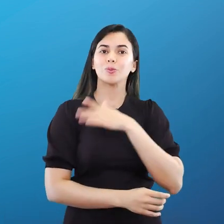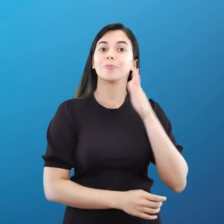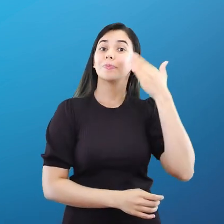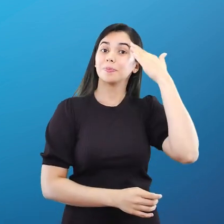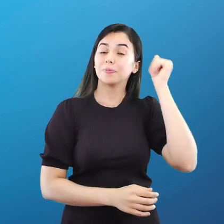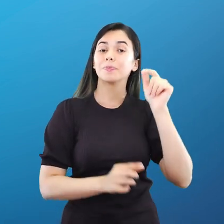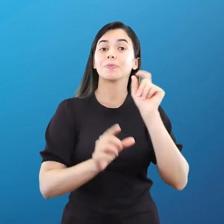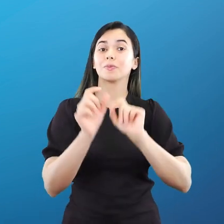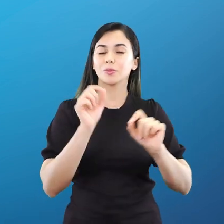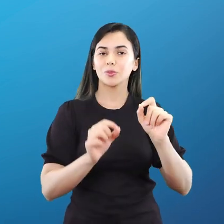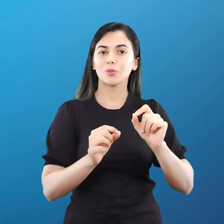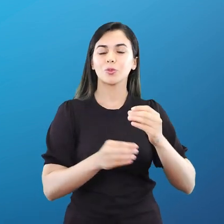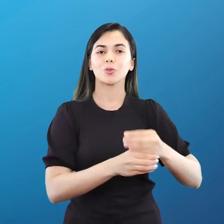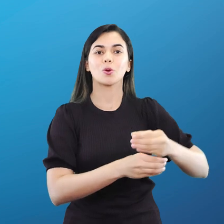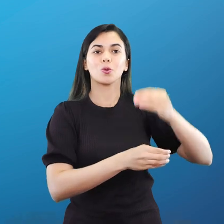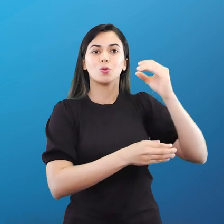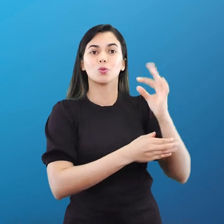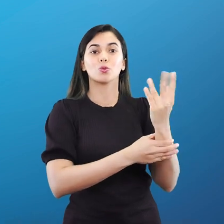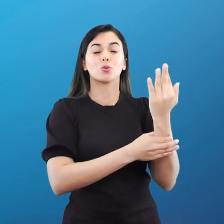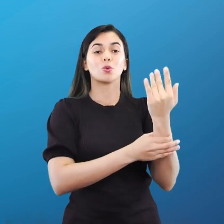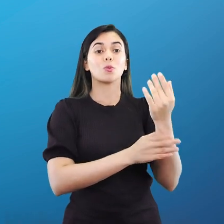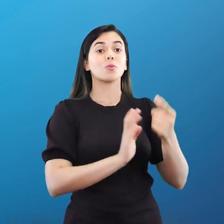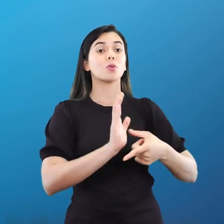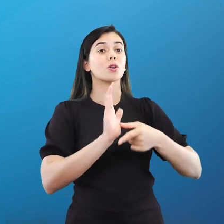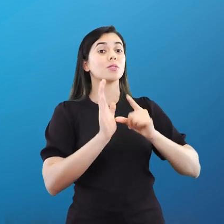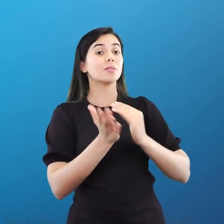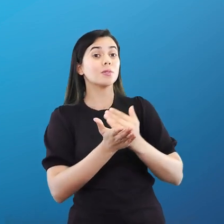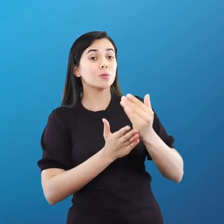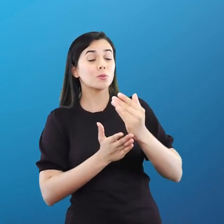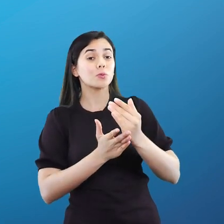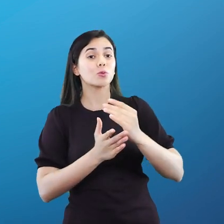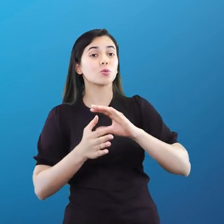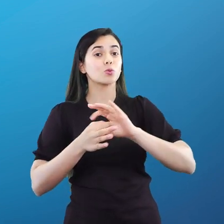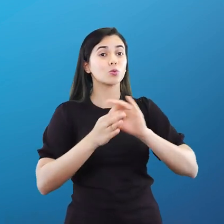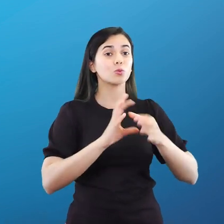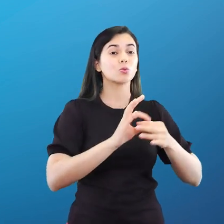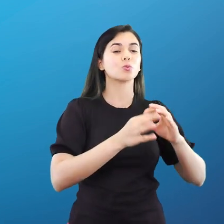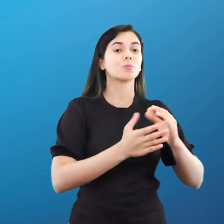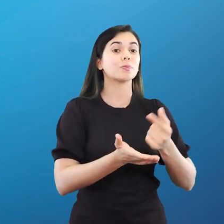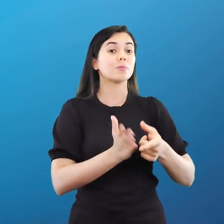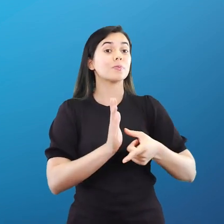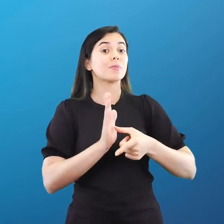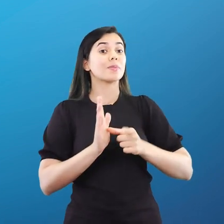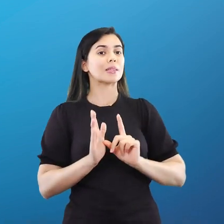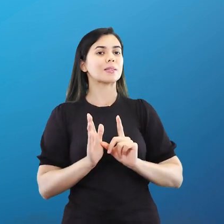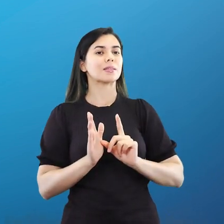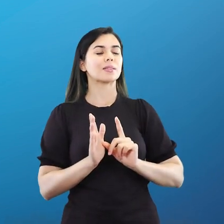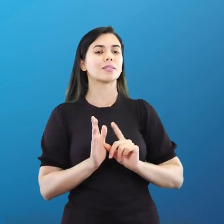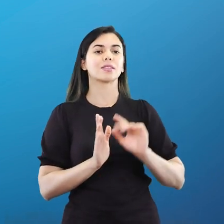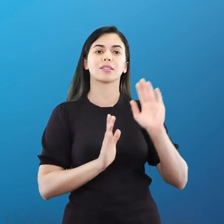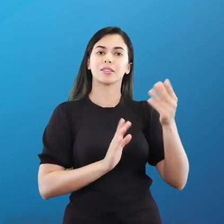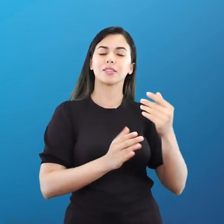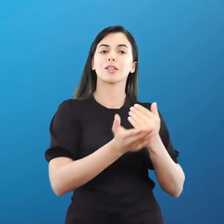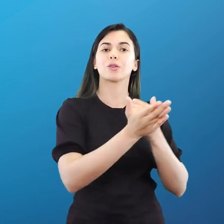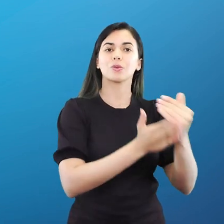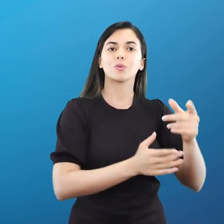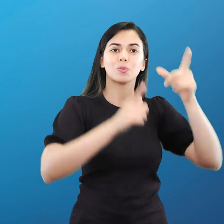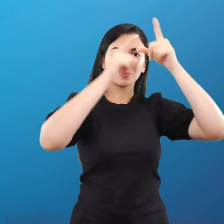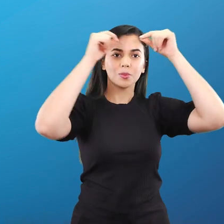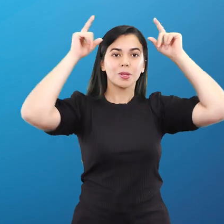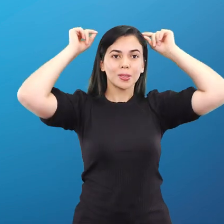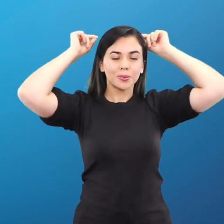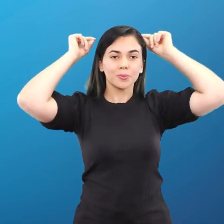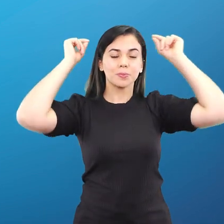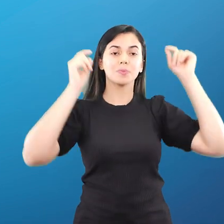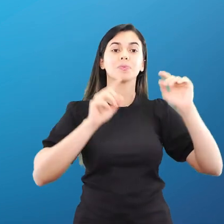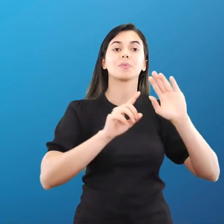antes de começar os Jogos, ela passa, saindo lá da Grécia, de Atenas